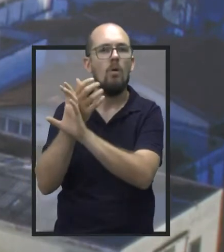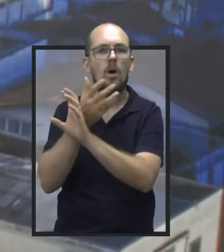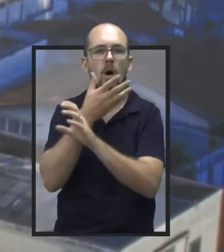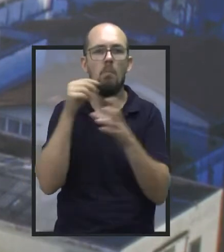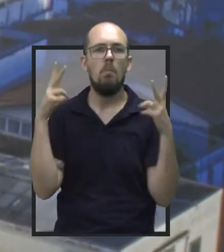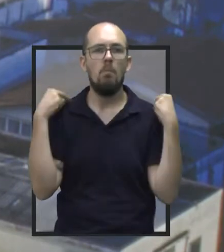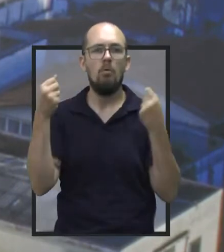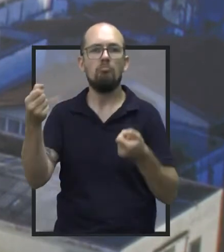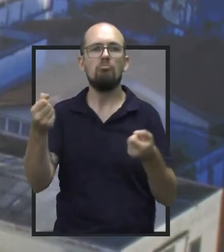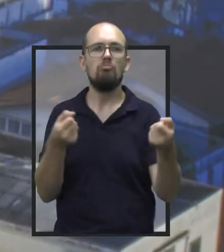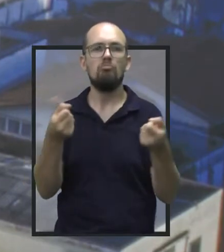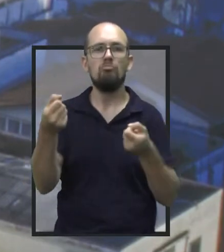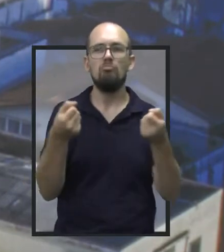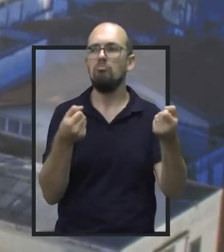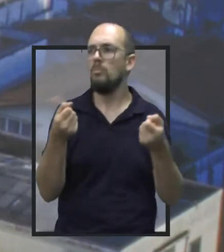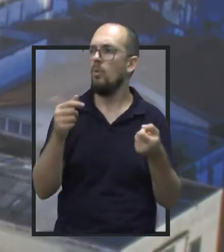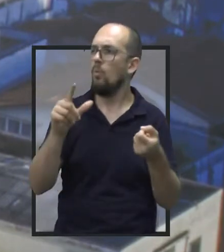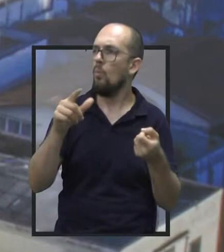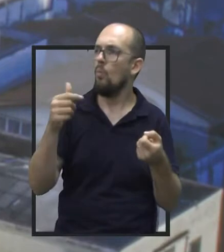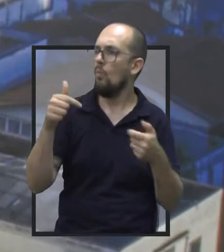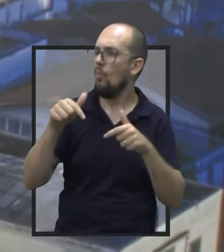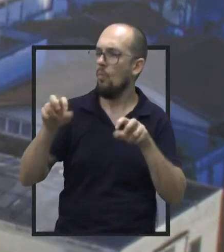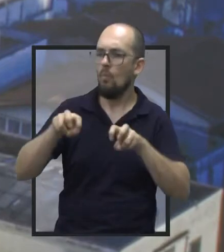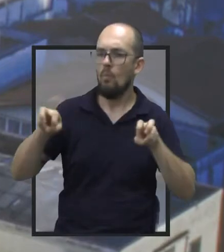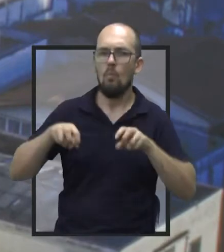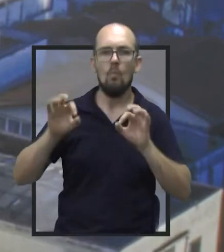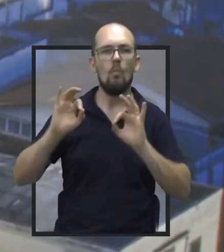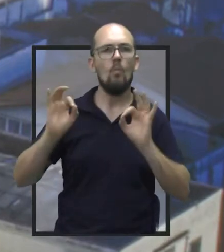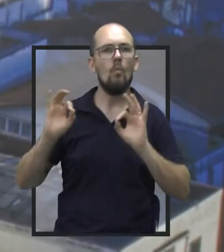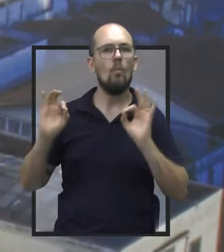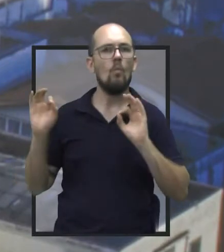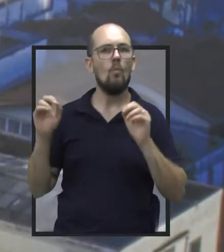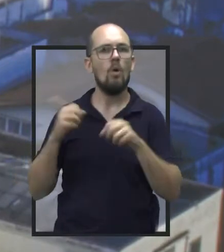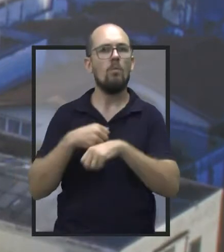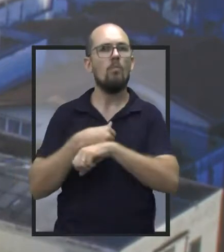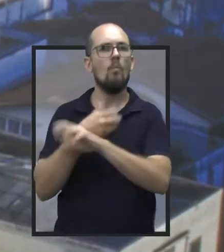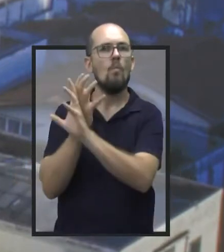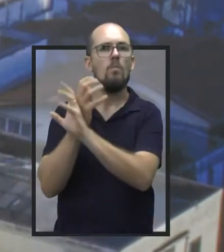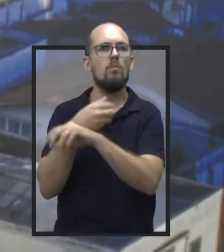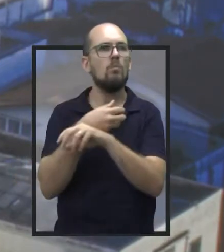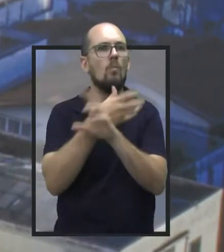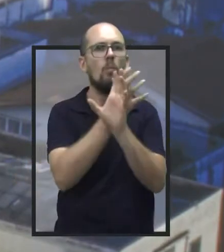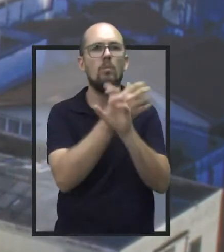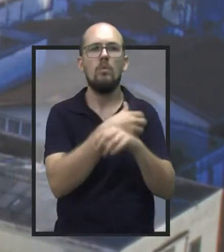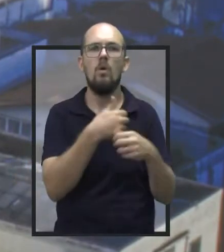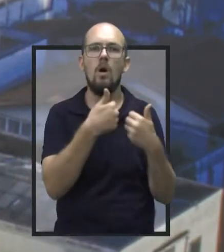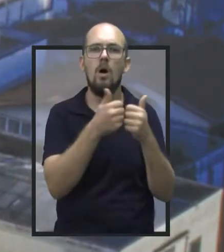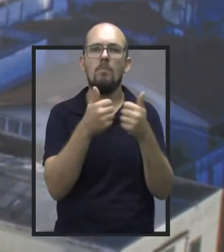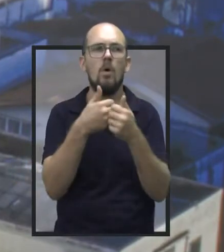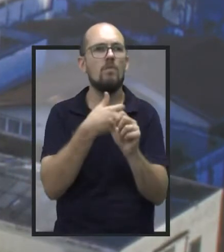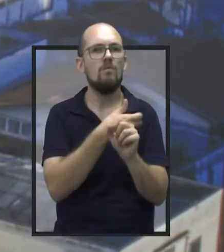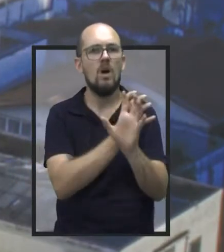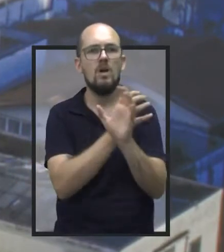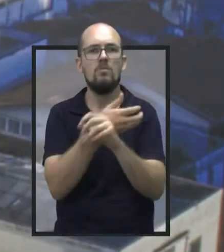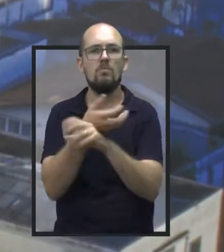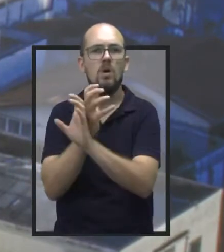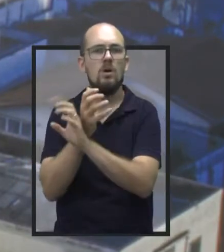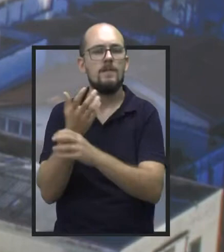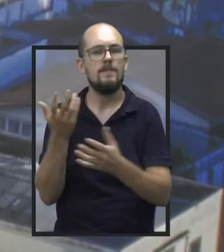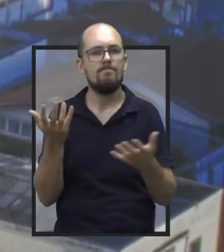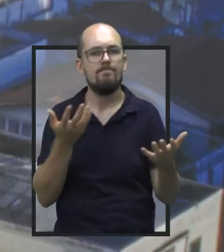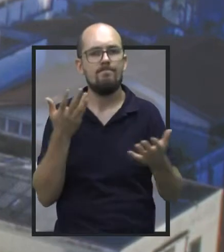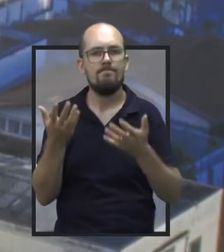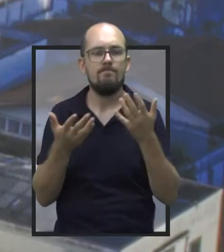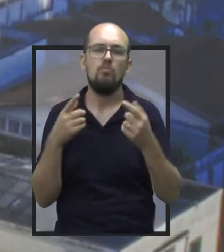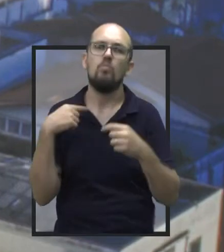Se as pessoas pararem para anotar isso, pode ver que o circular, eles circulam vazios na nossa cidade. E aí a gente tem essa preocupação, porque